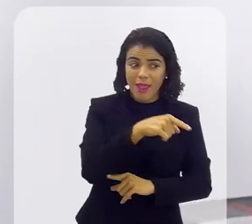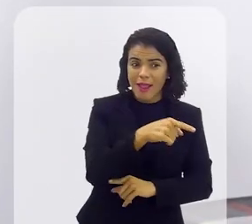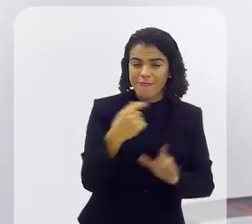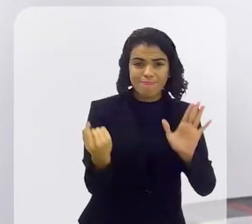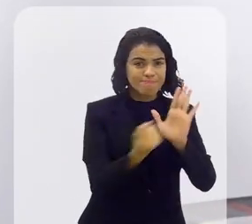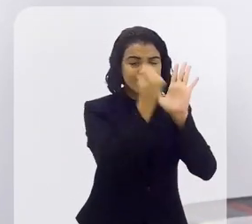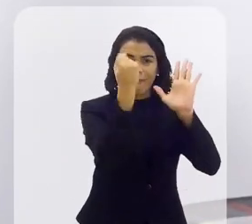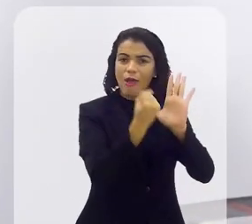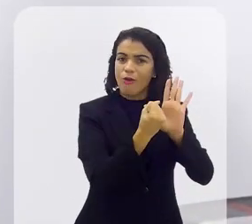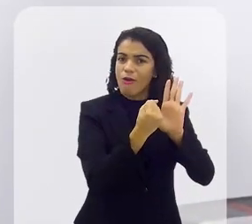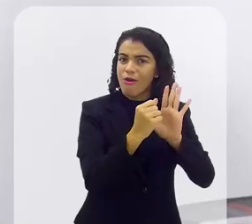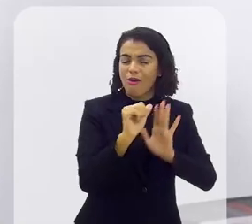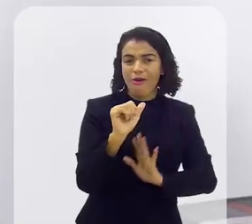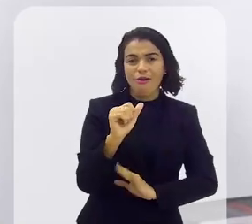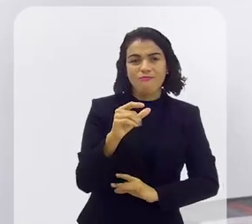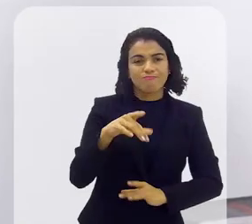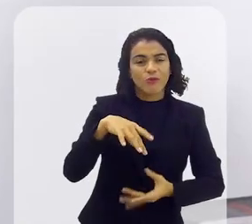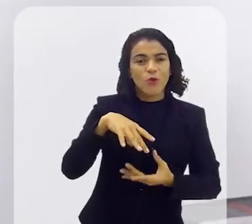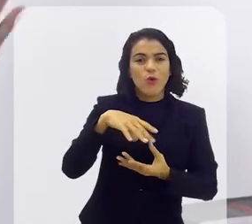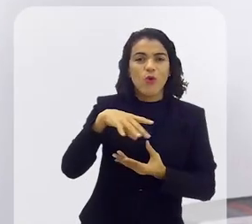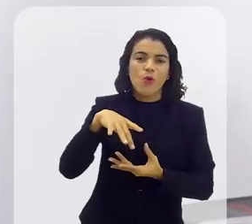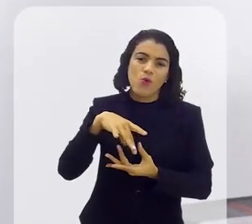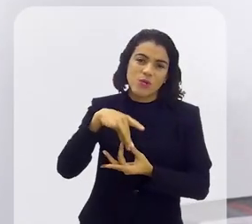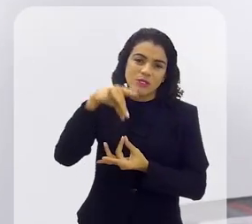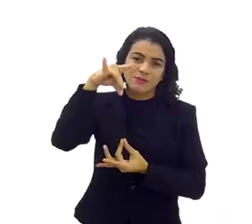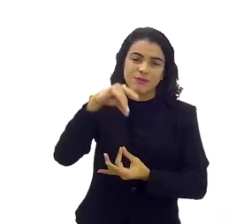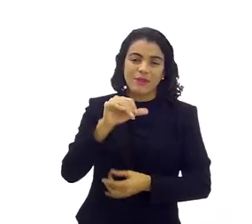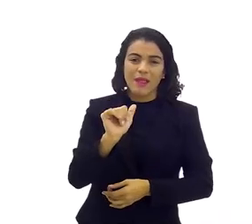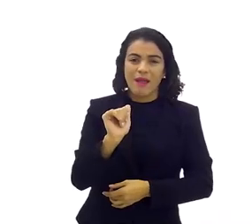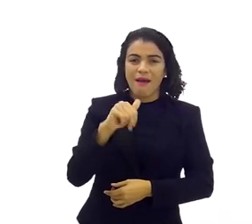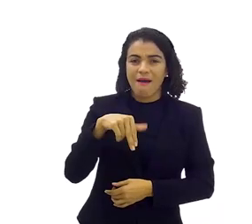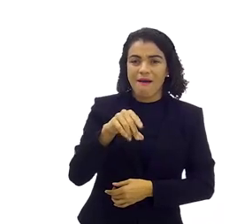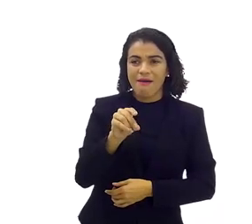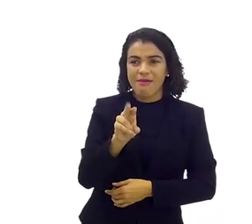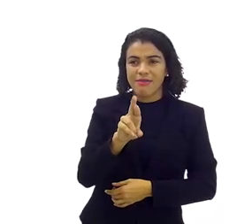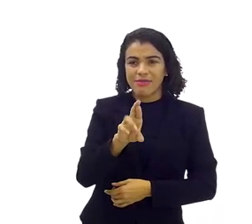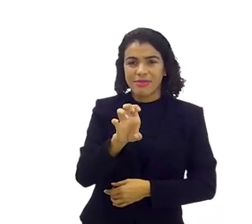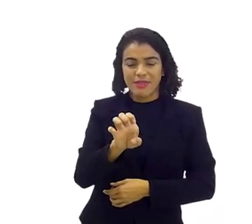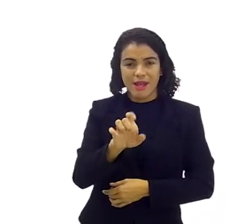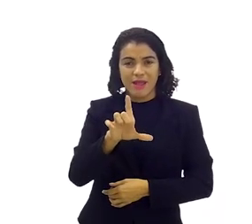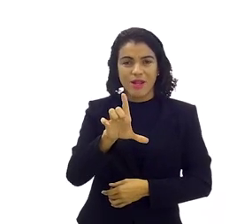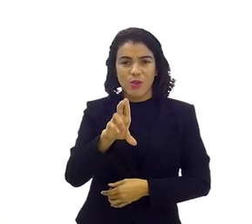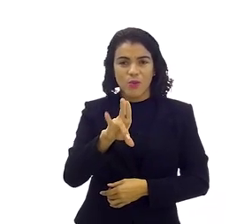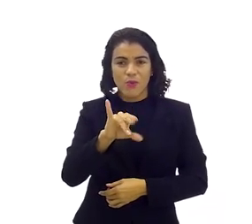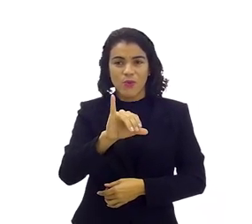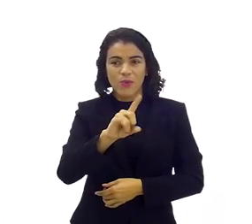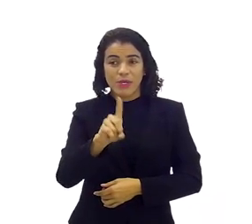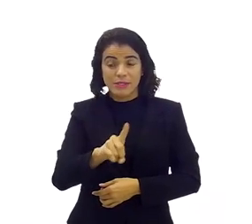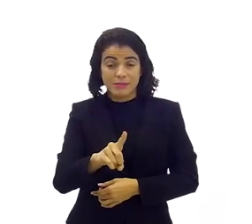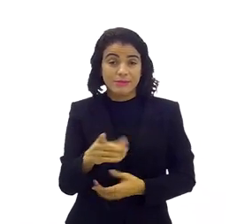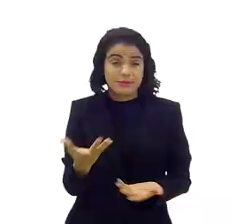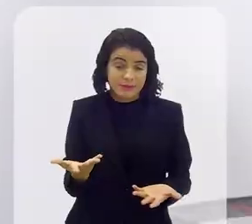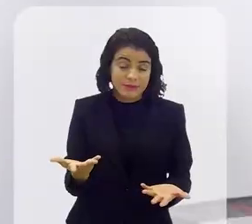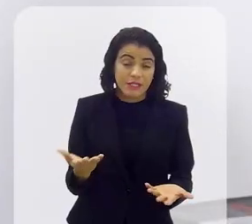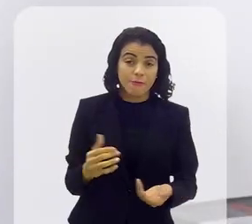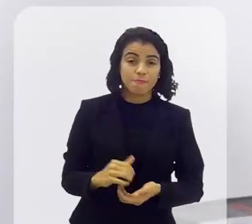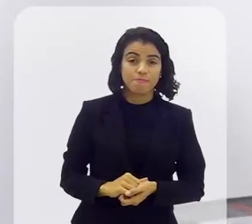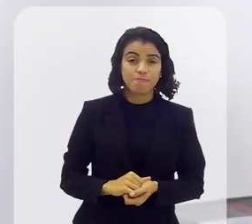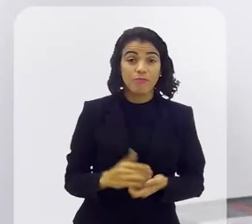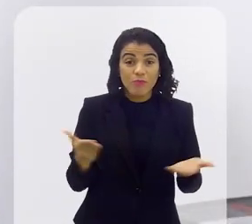Prieto ficou como o André Luiz você olha para ele ele é o André Luiz então você